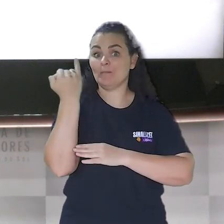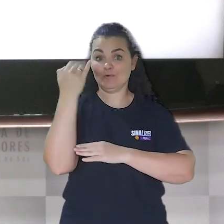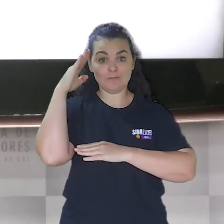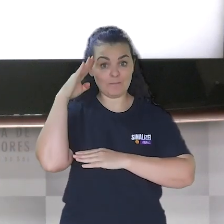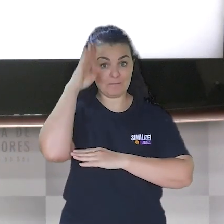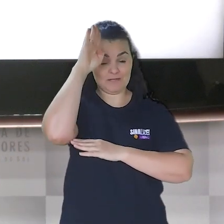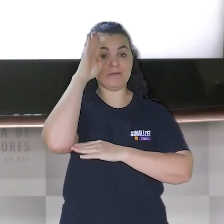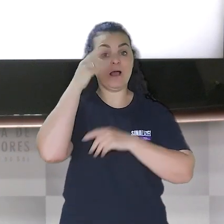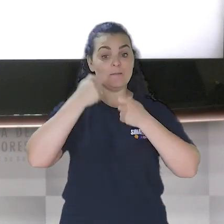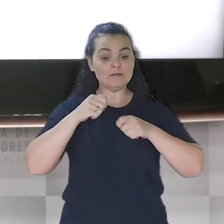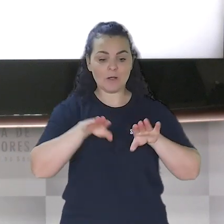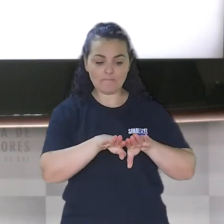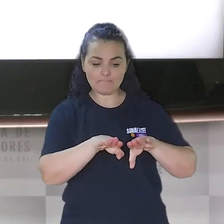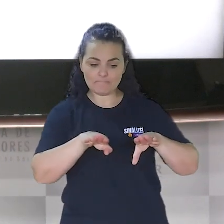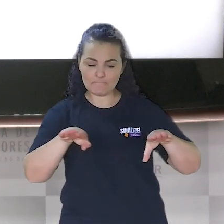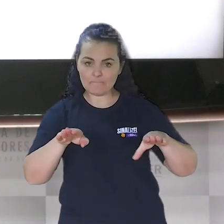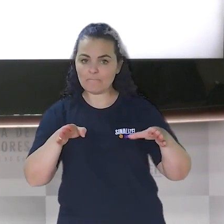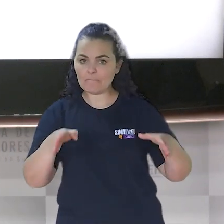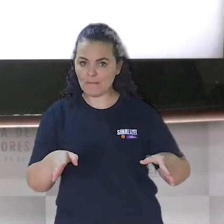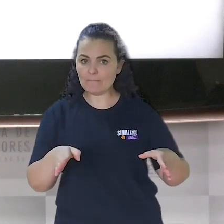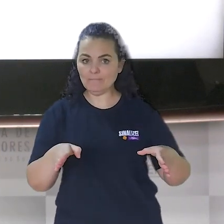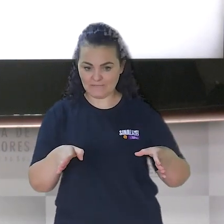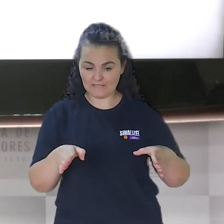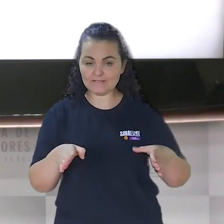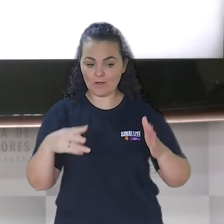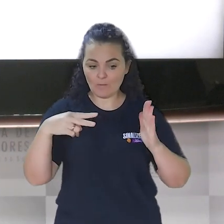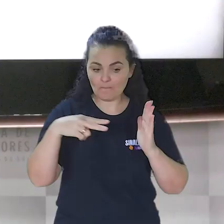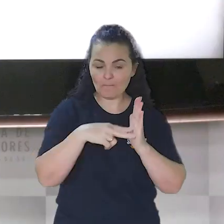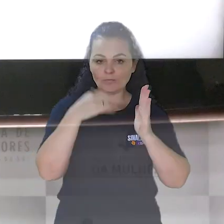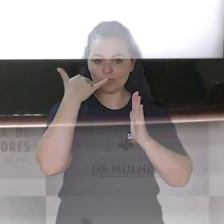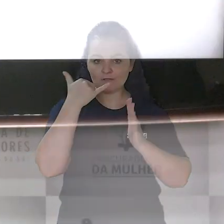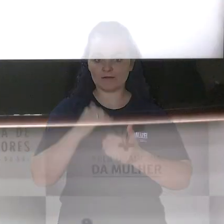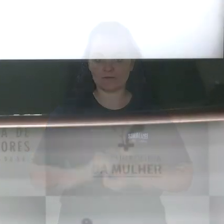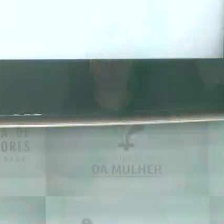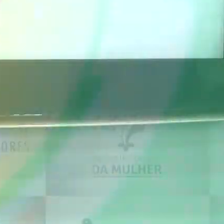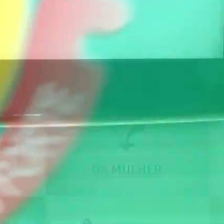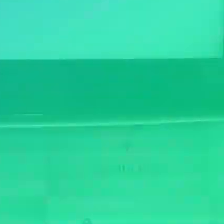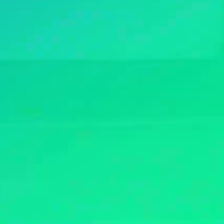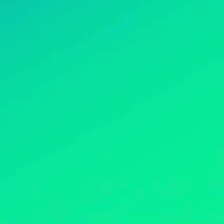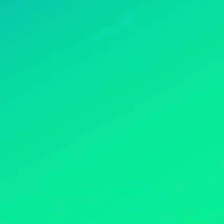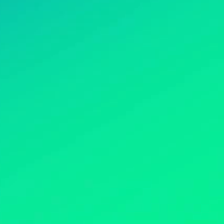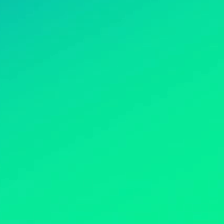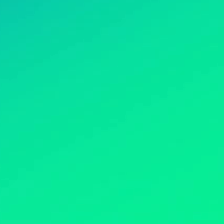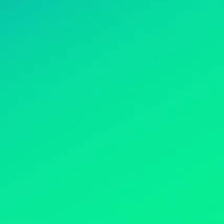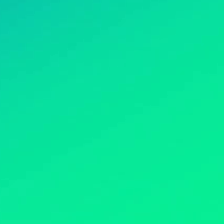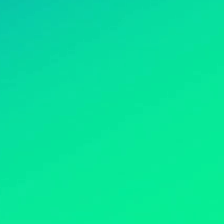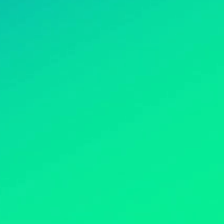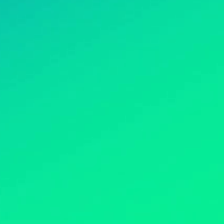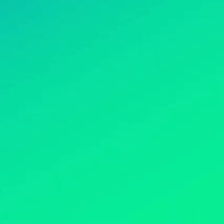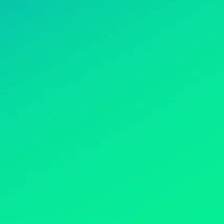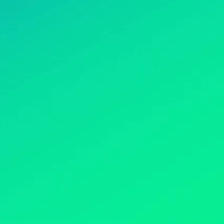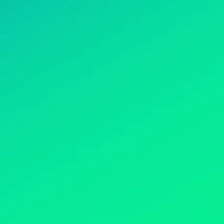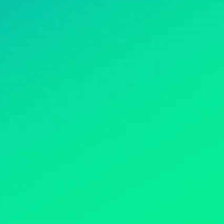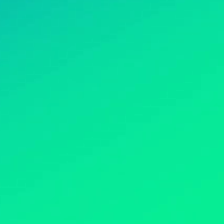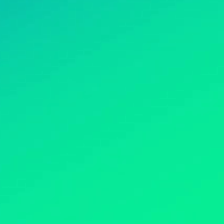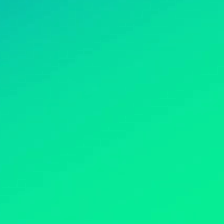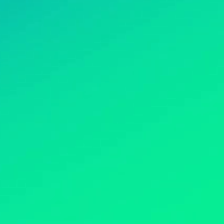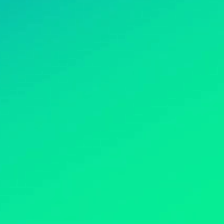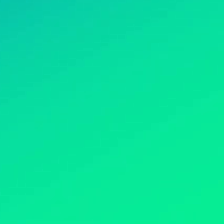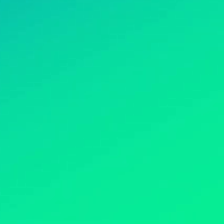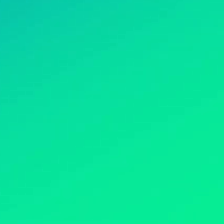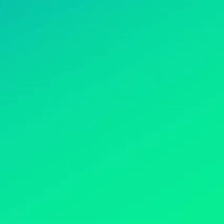essencial a disponibilidade de uma bancada com diversos pontos de recarga. Não, acreditando